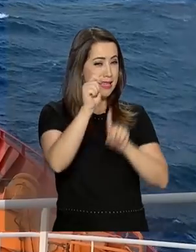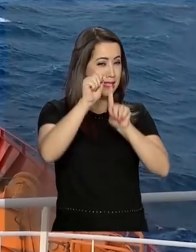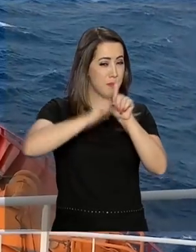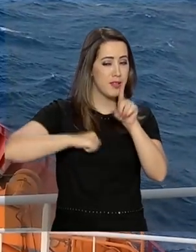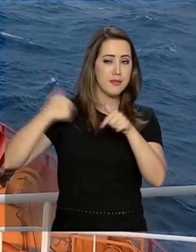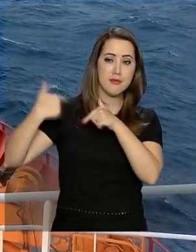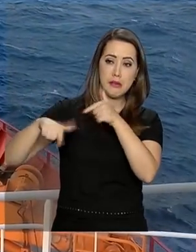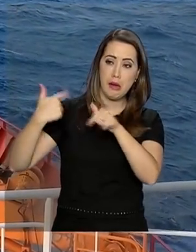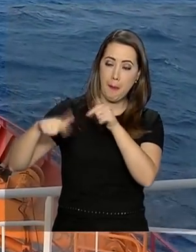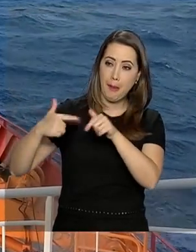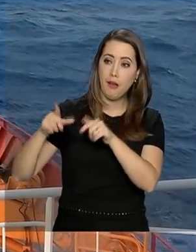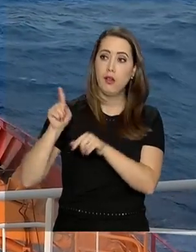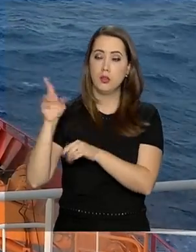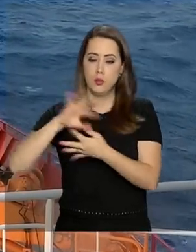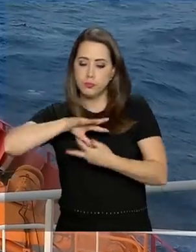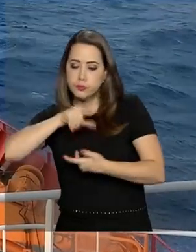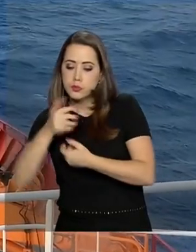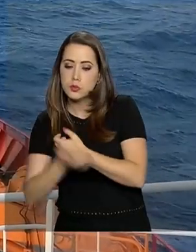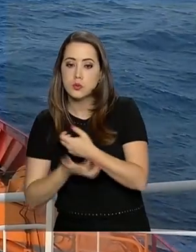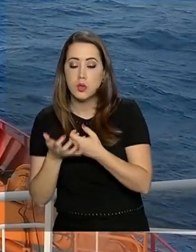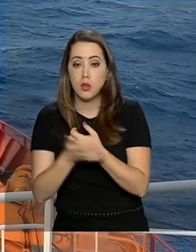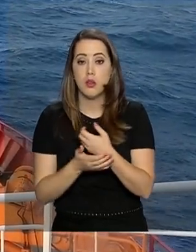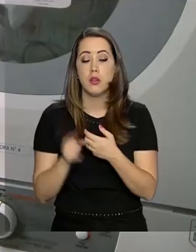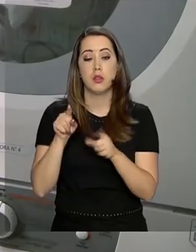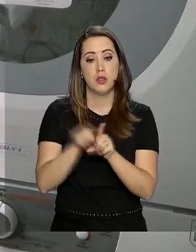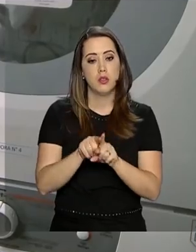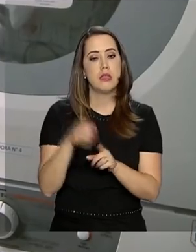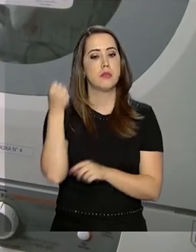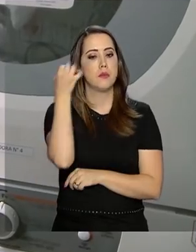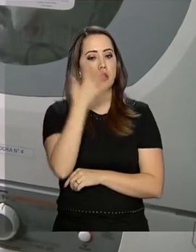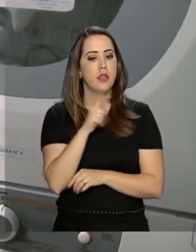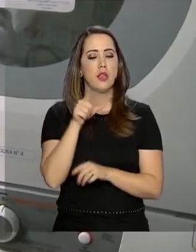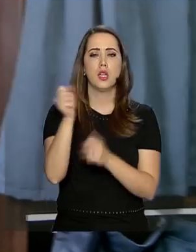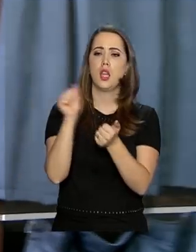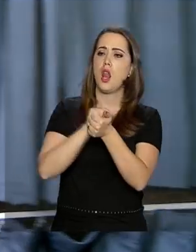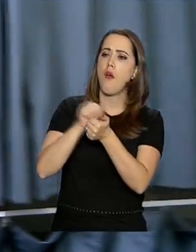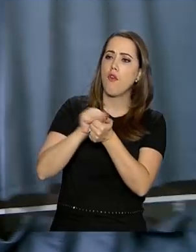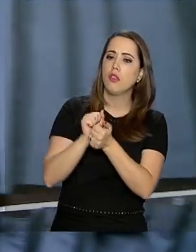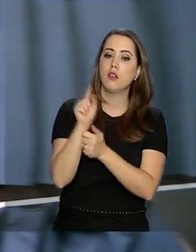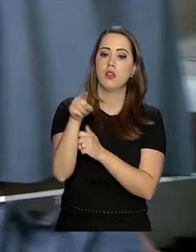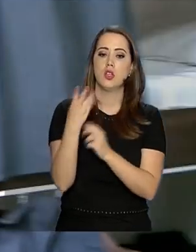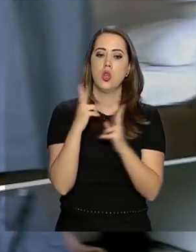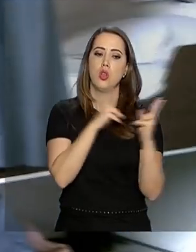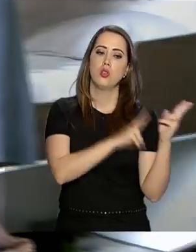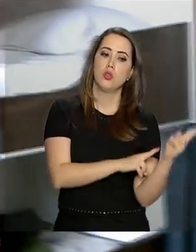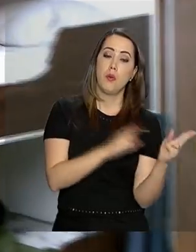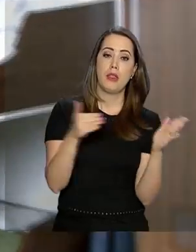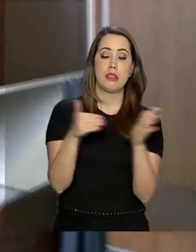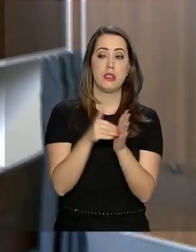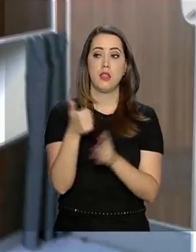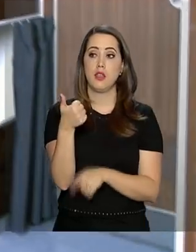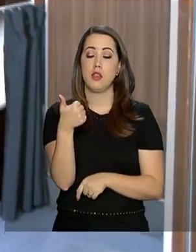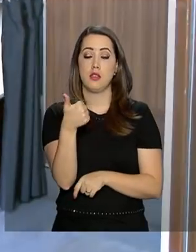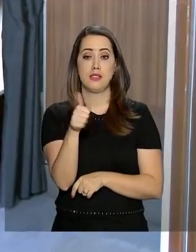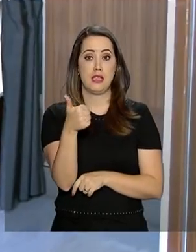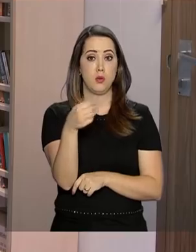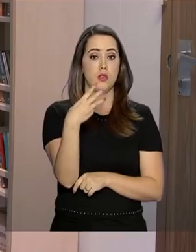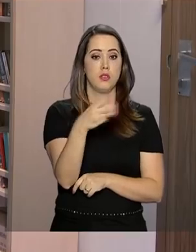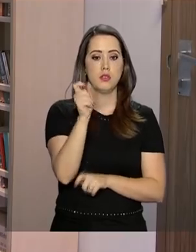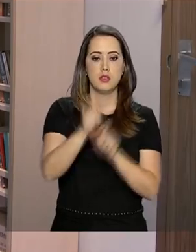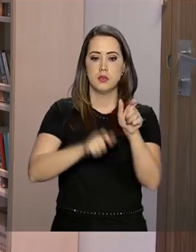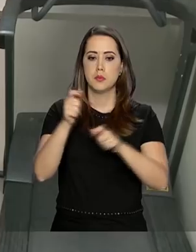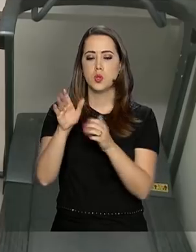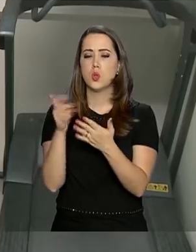na Antártica e em alto mar, o Almirante Maximiano conta com lavanderia, dormitórios para até 113 pessoas,